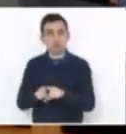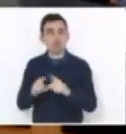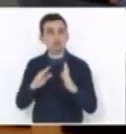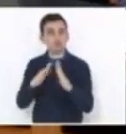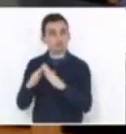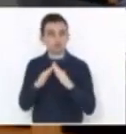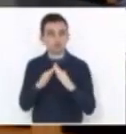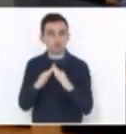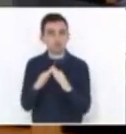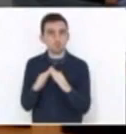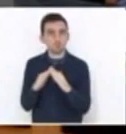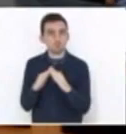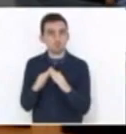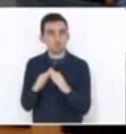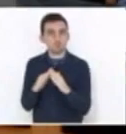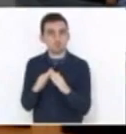feito.